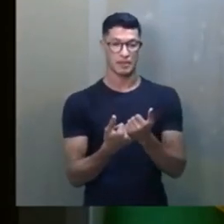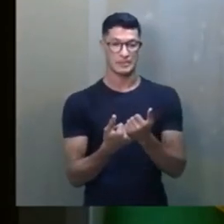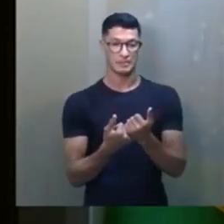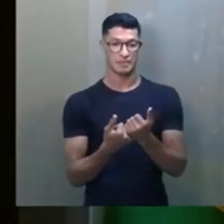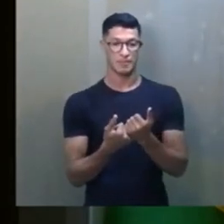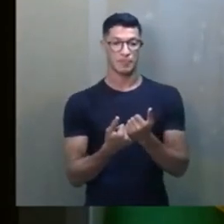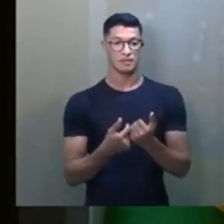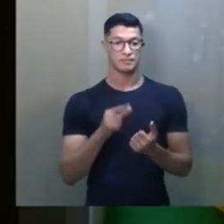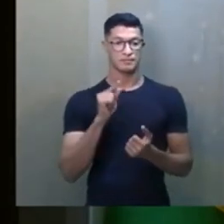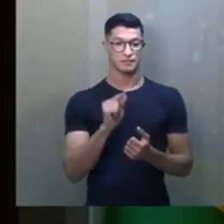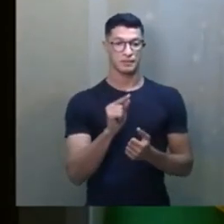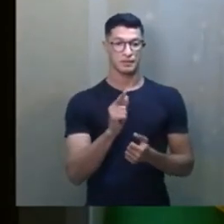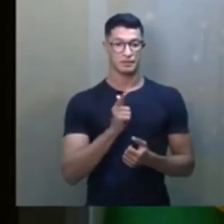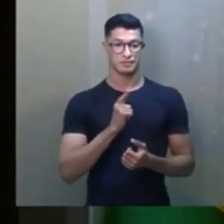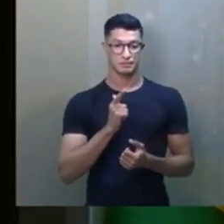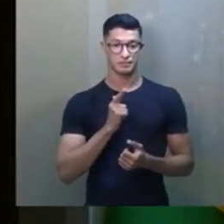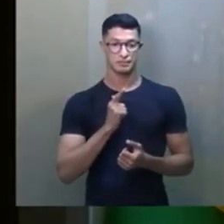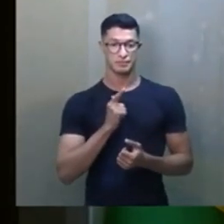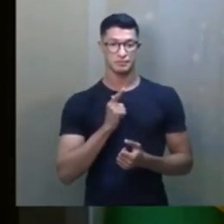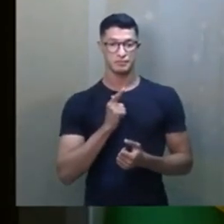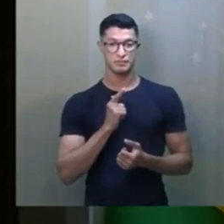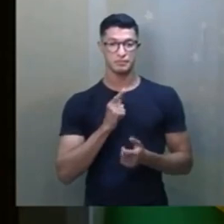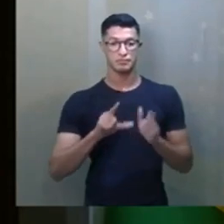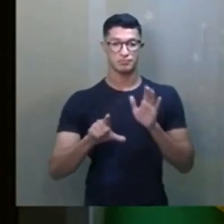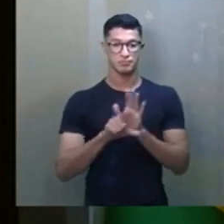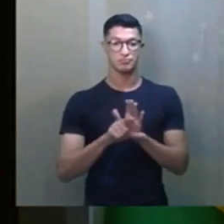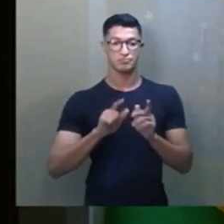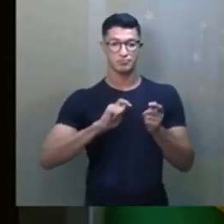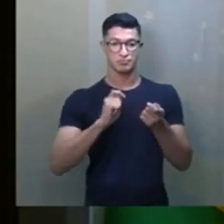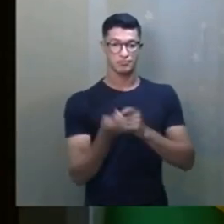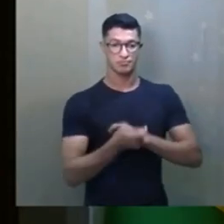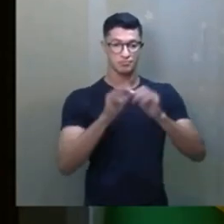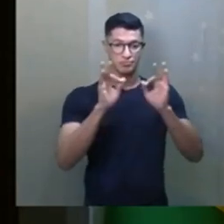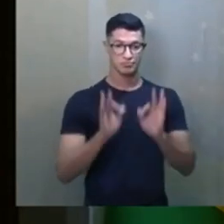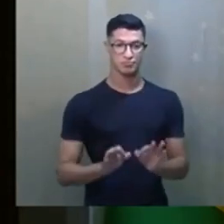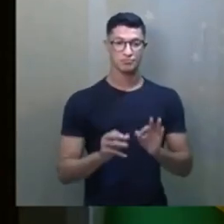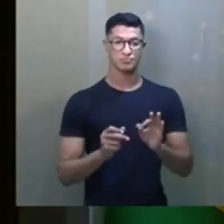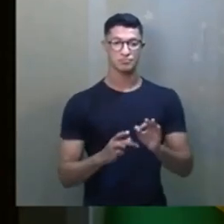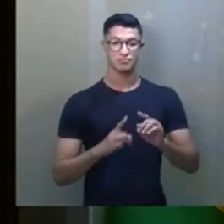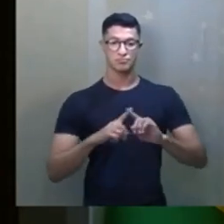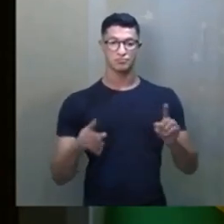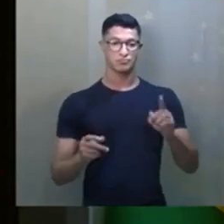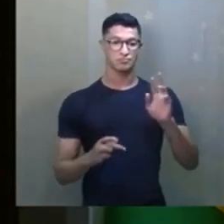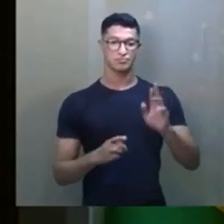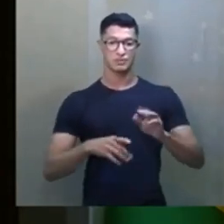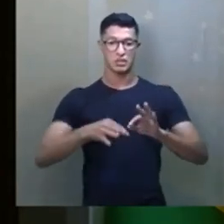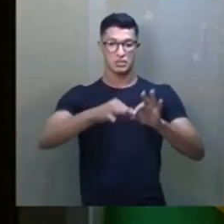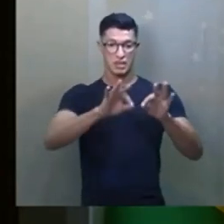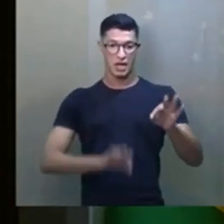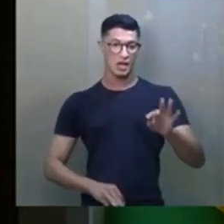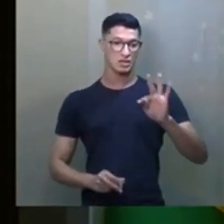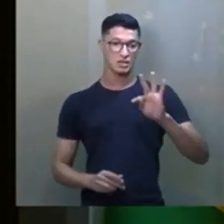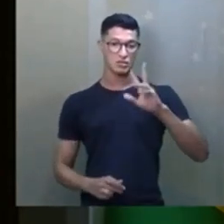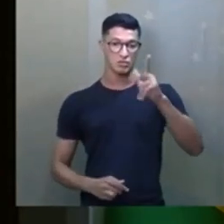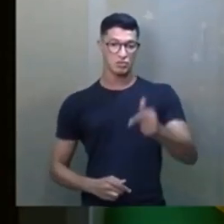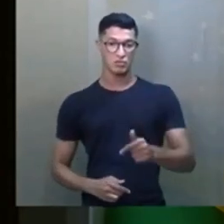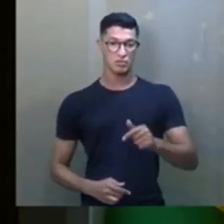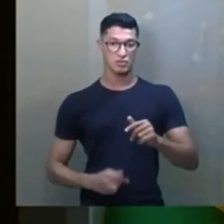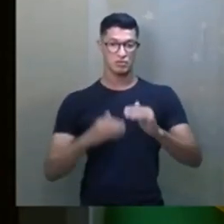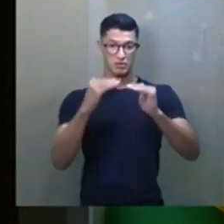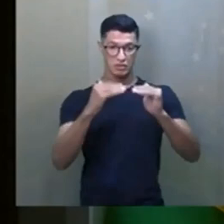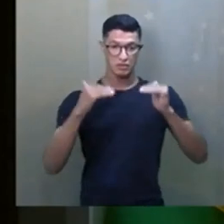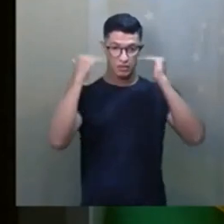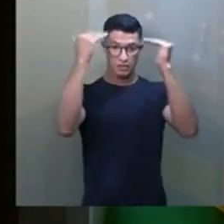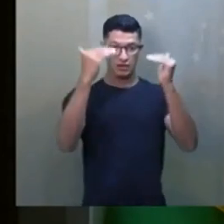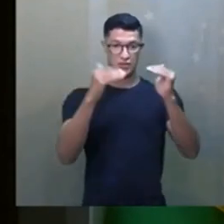Mas que existe uma legislação adequada, correta, mas não que se rasgue completamente o avanço